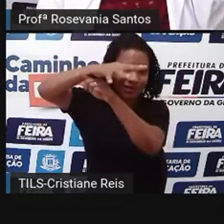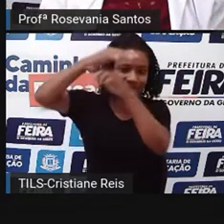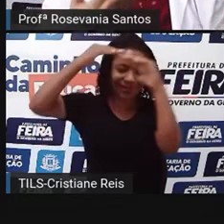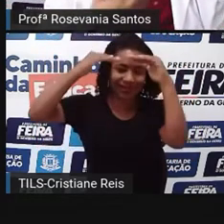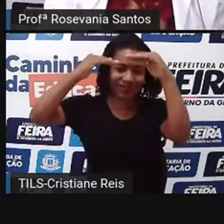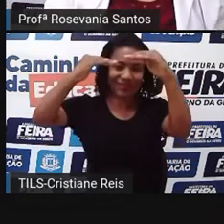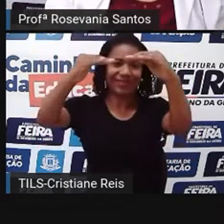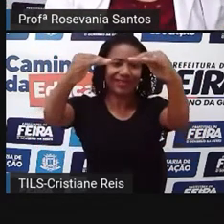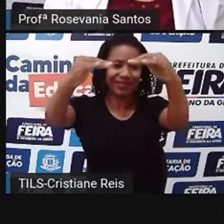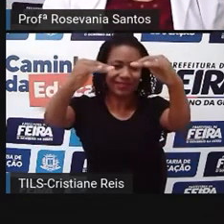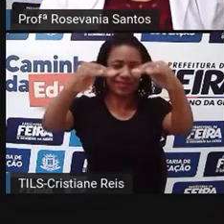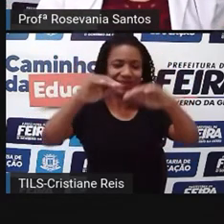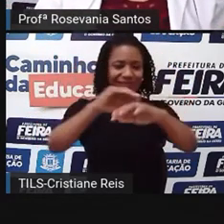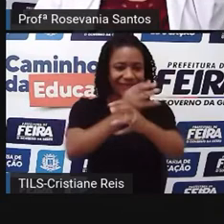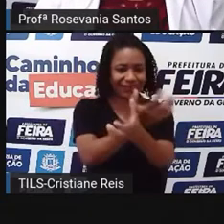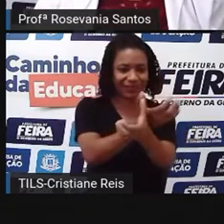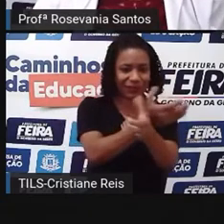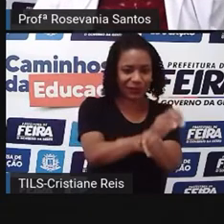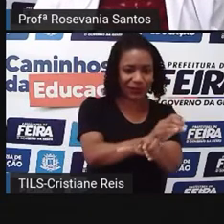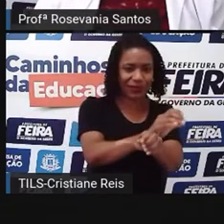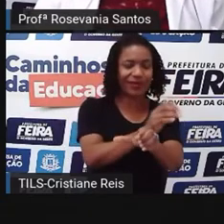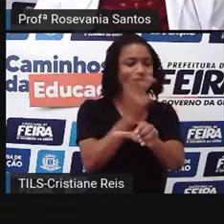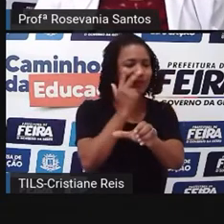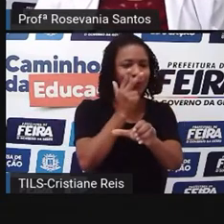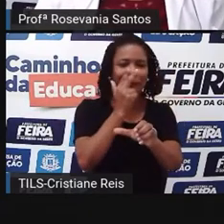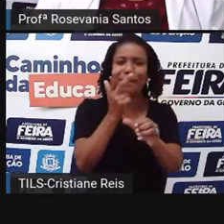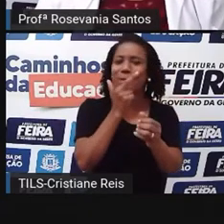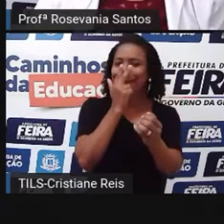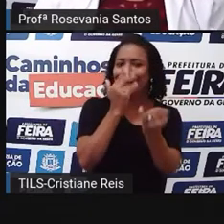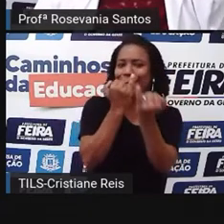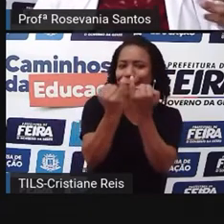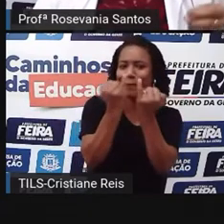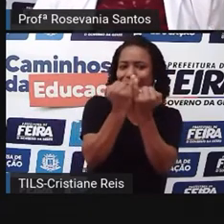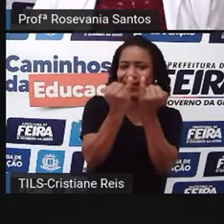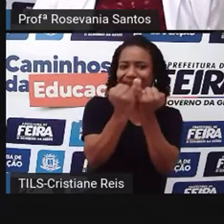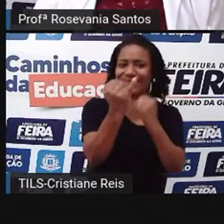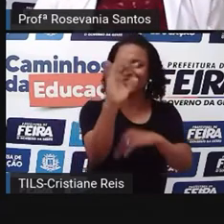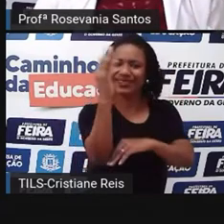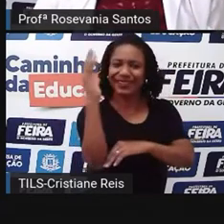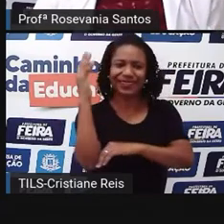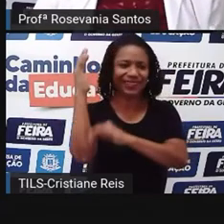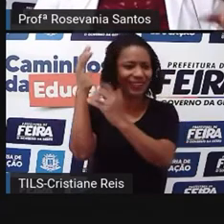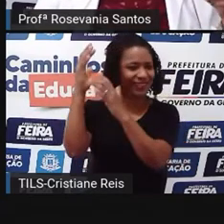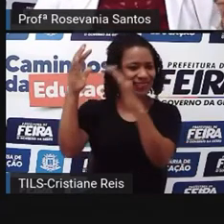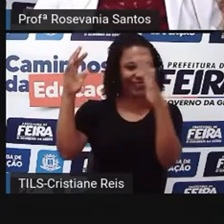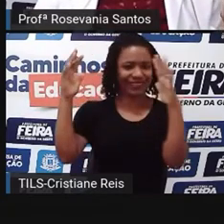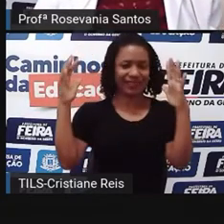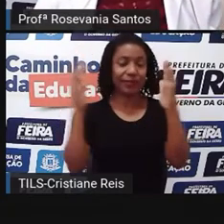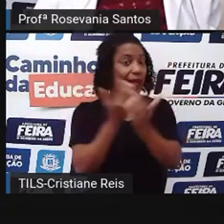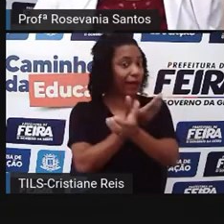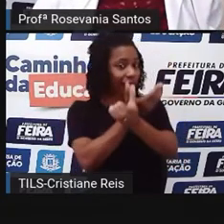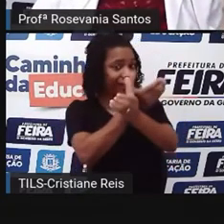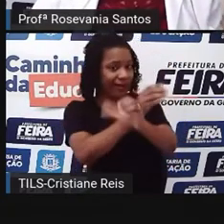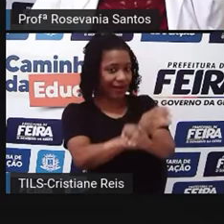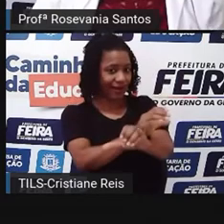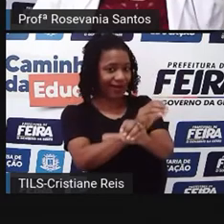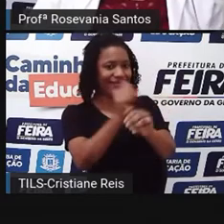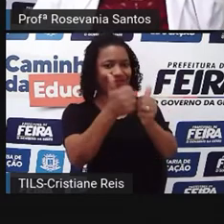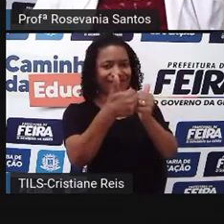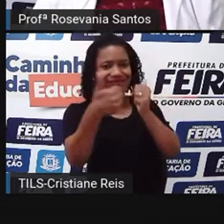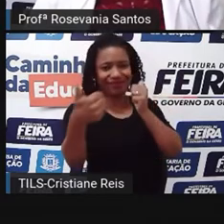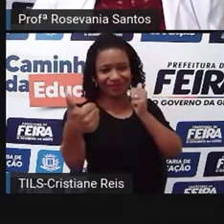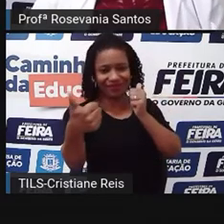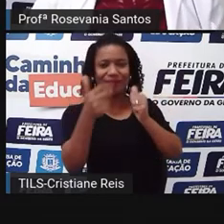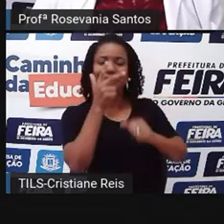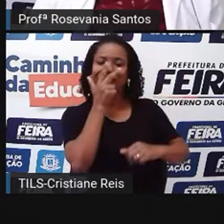semelhantes à caatinga. Então, a depender da região, do solo, né, do clima onde ela